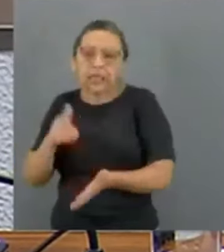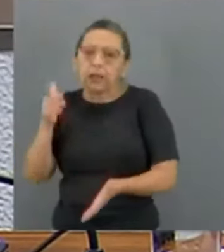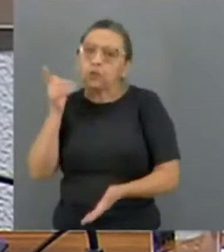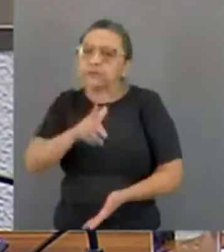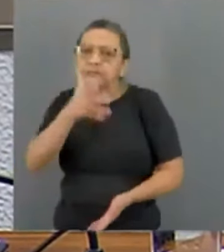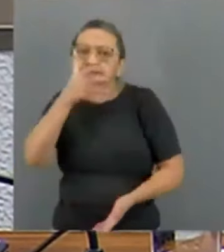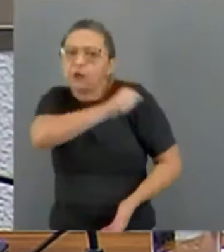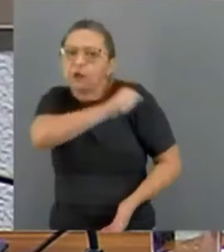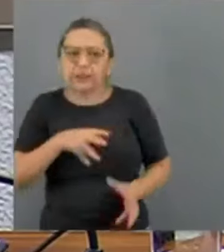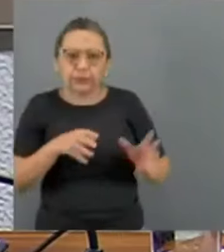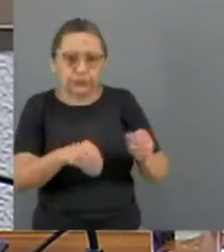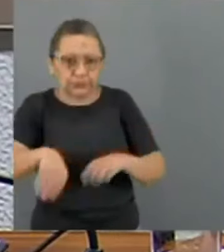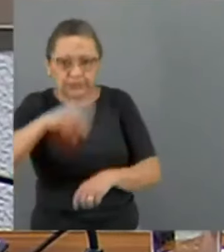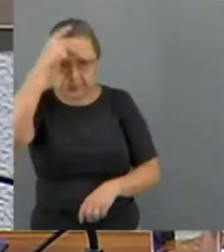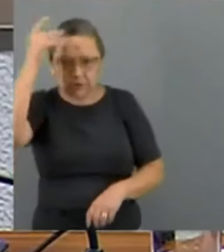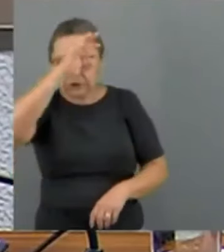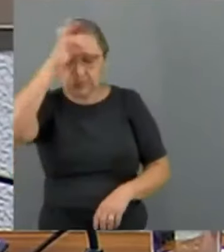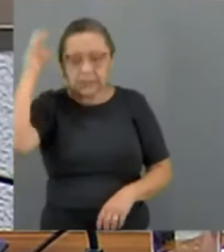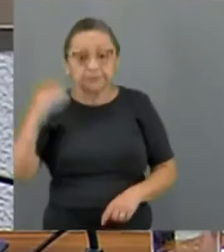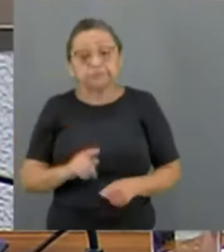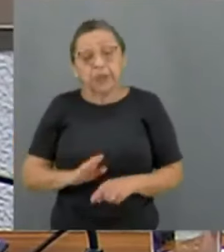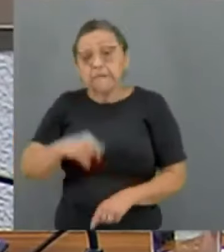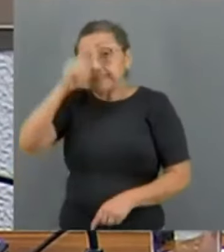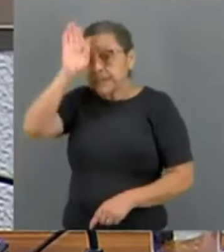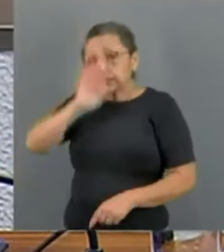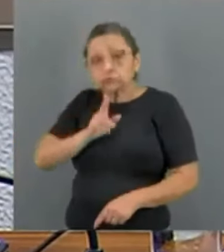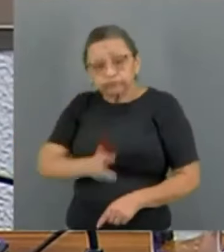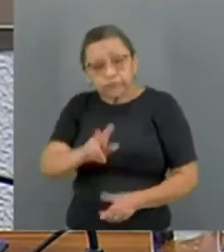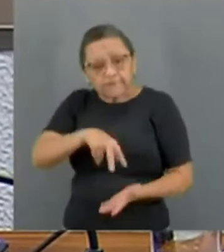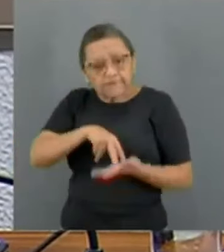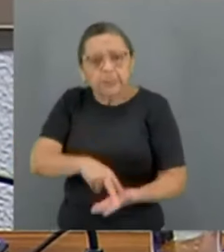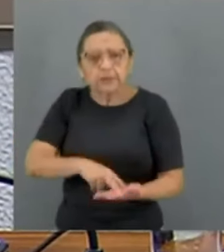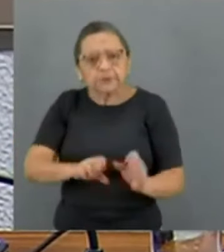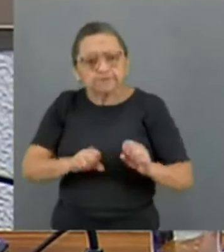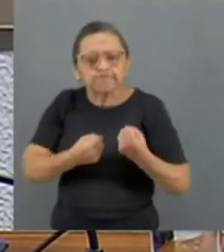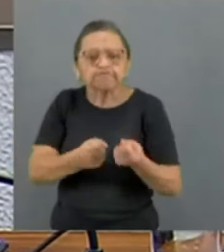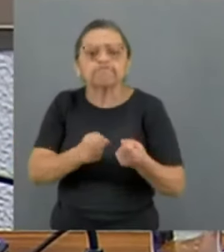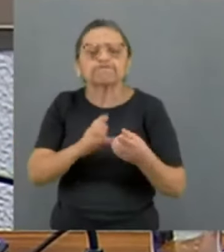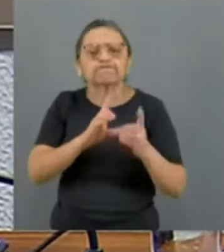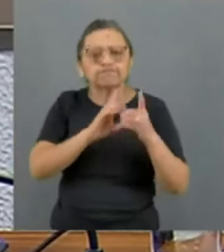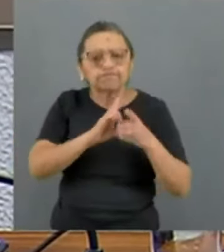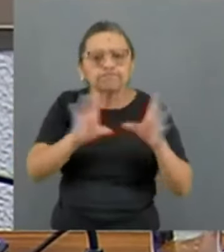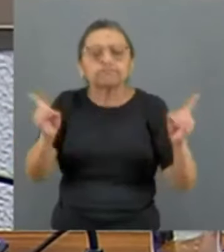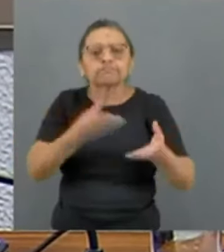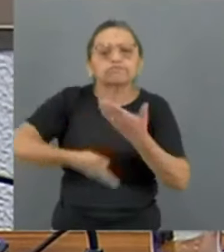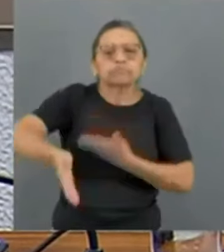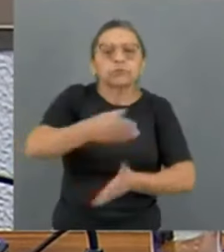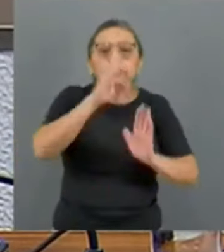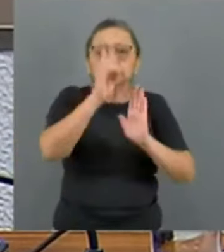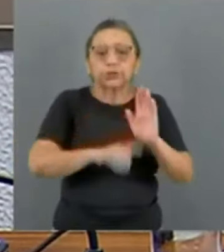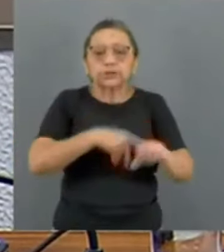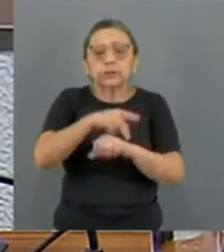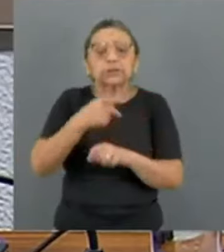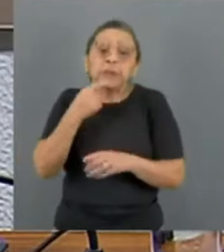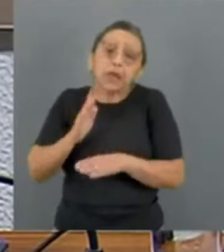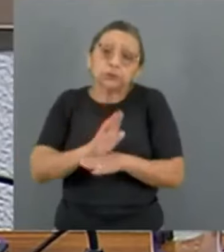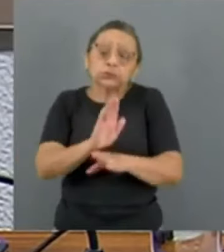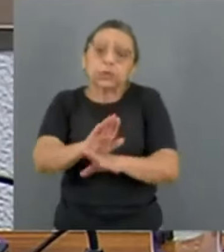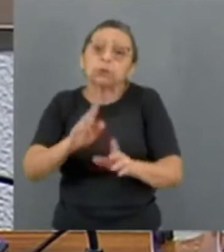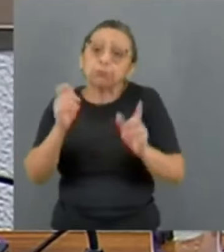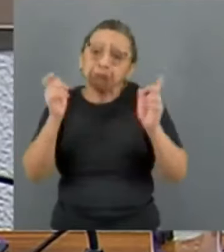portanto. O Brasil seguirá firme na defesa da diplomacia e do direito internacional, contribuindo na medida de nossas